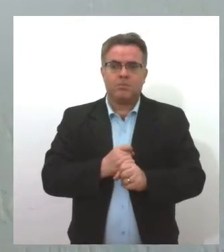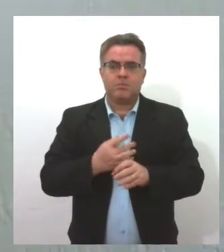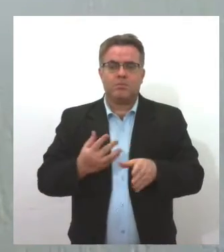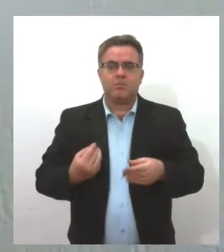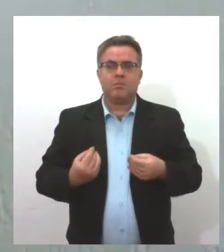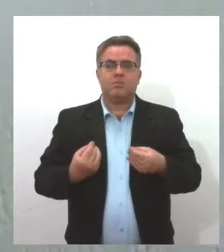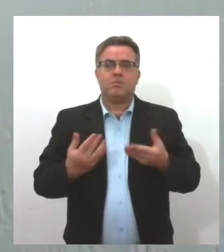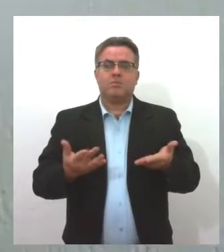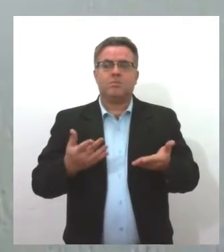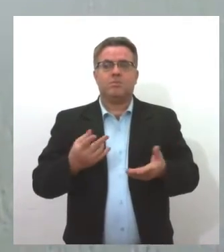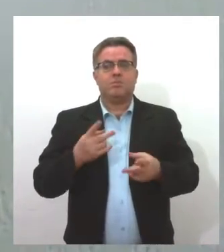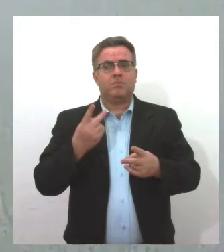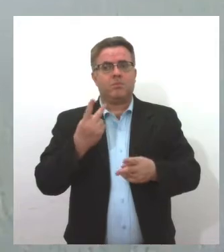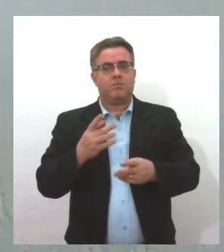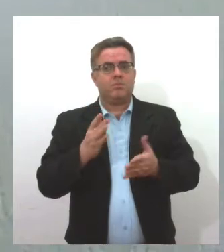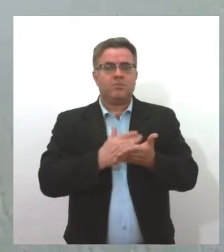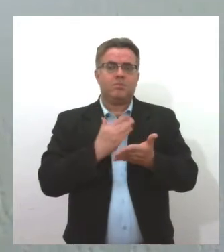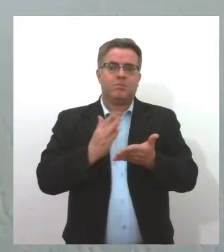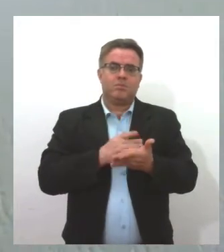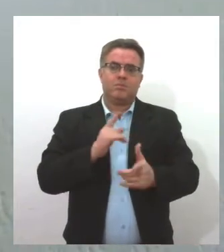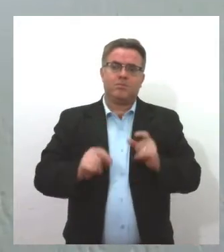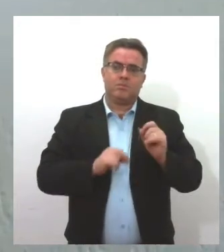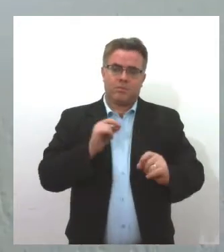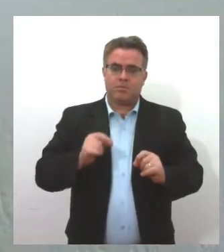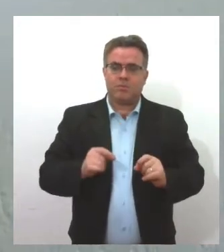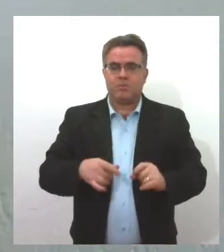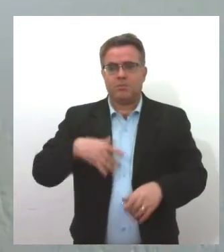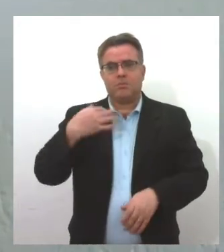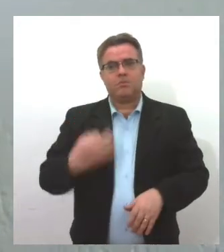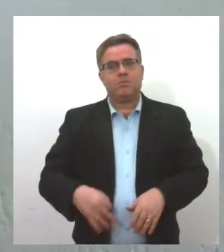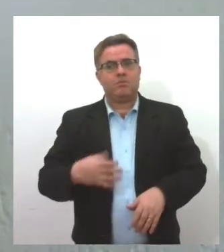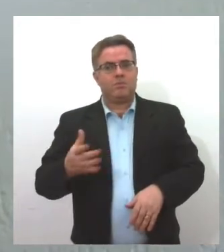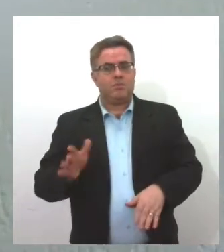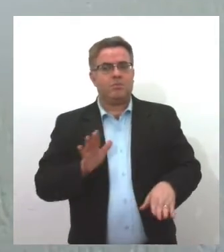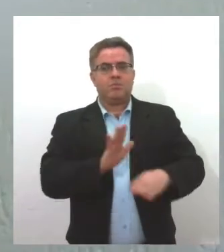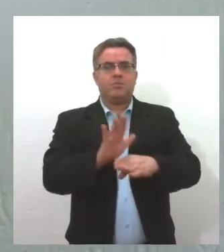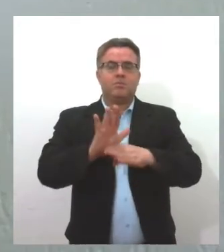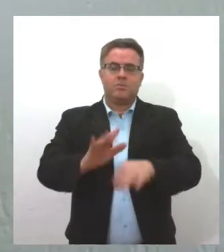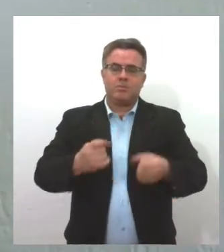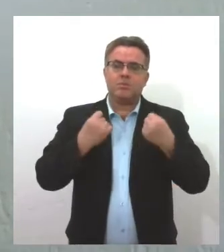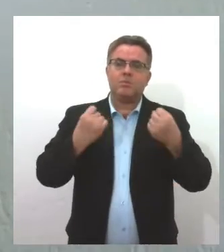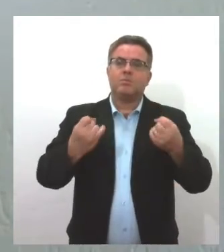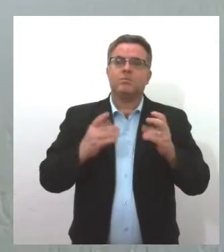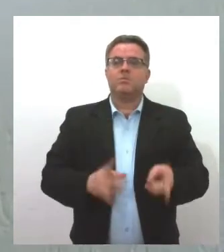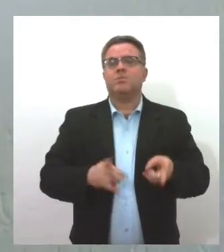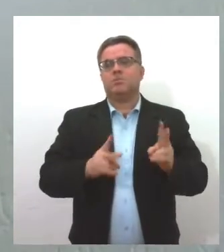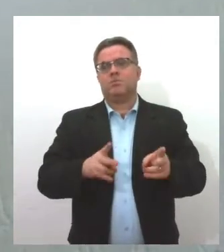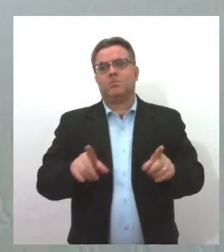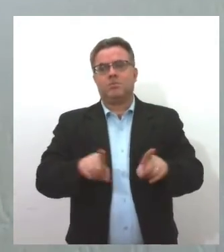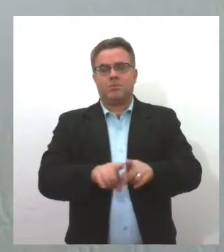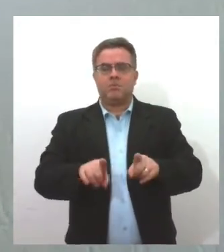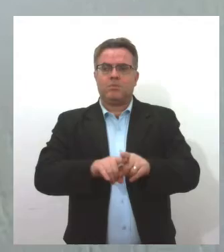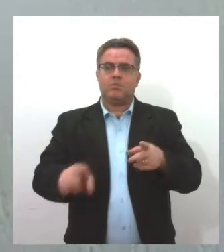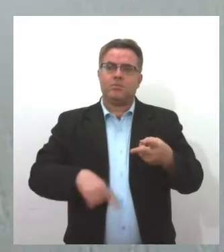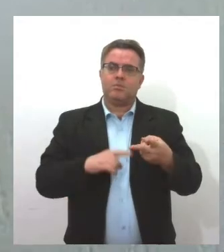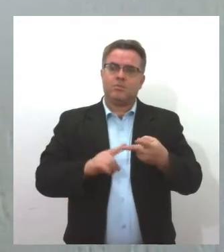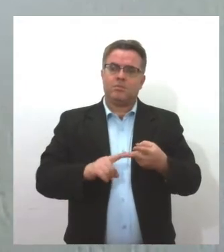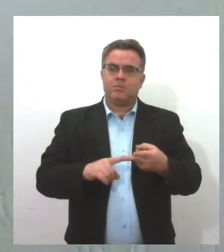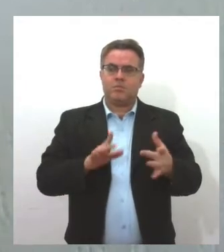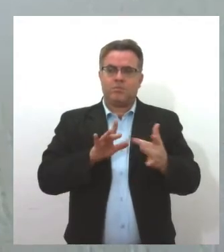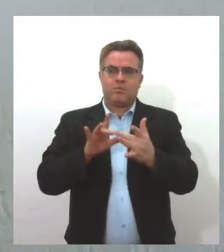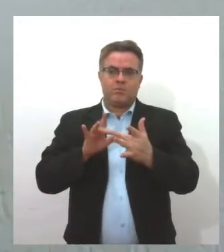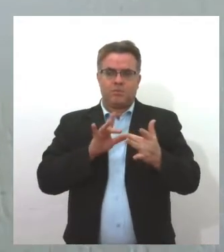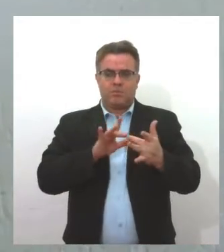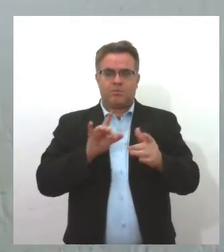livros. E isso, de uma certa forma, fortalece o grupo. Além disso, nós vamos entrar em contato, estamos